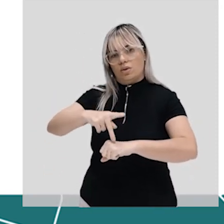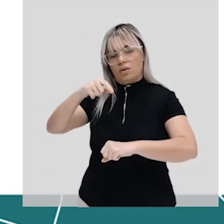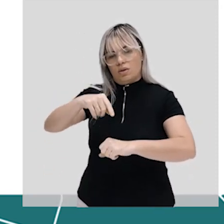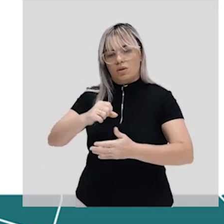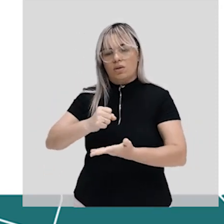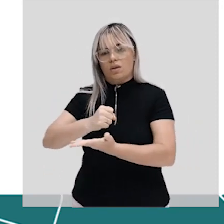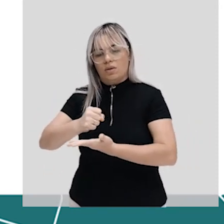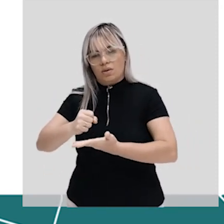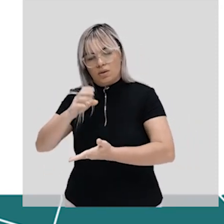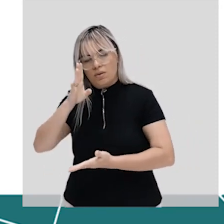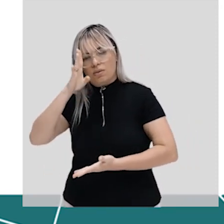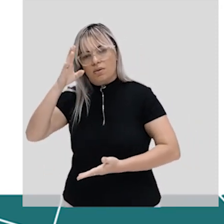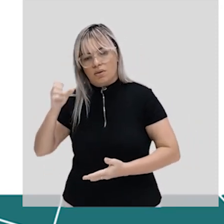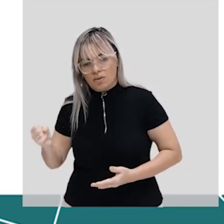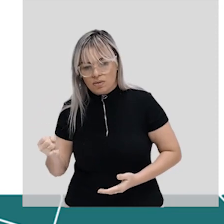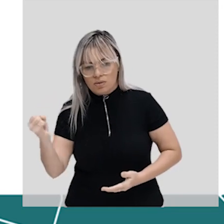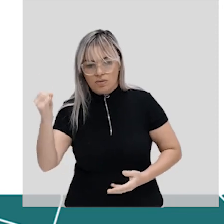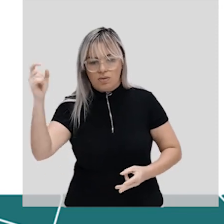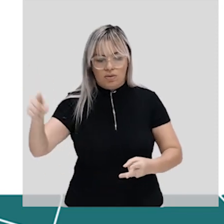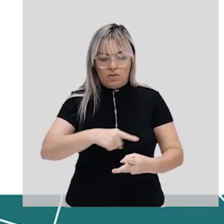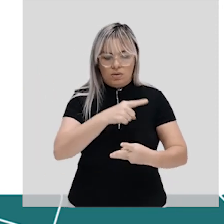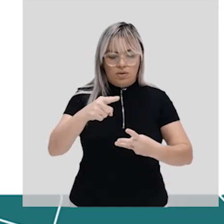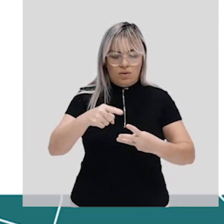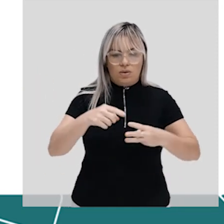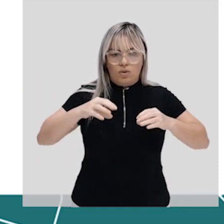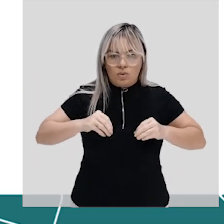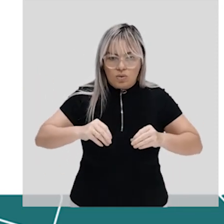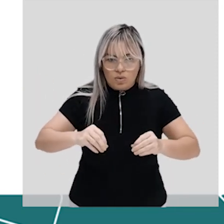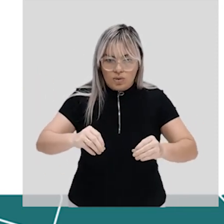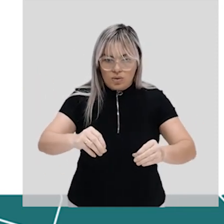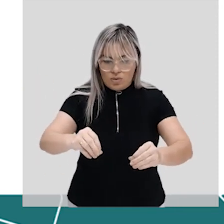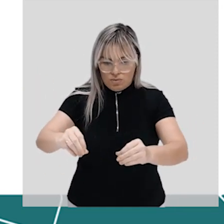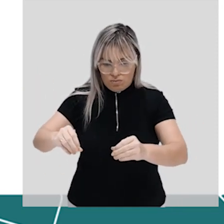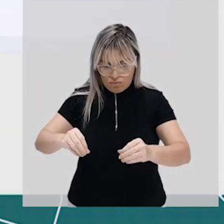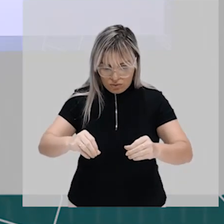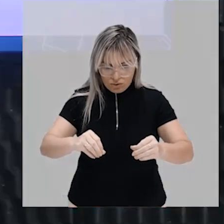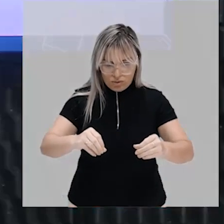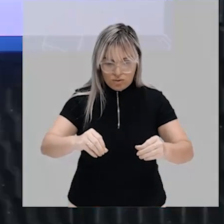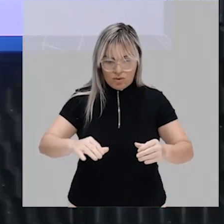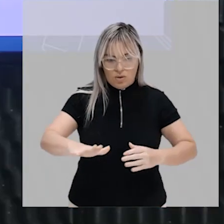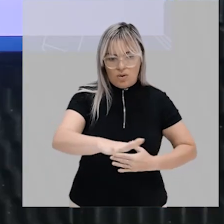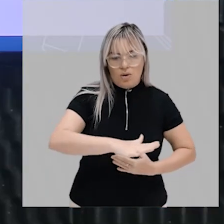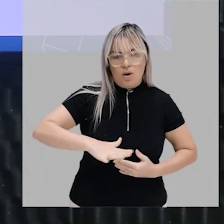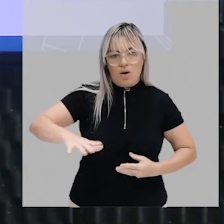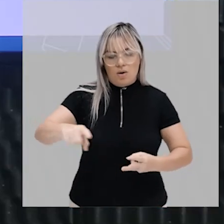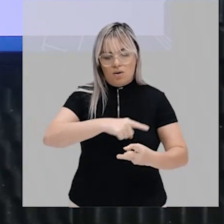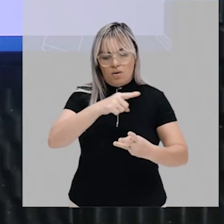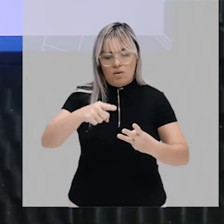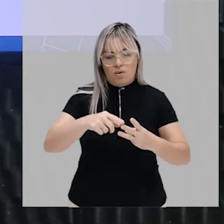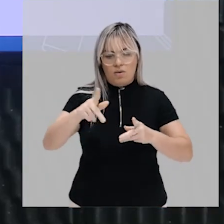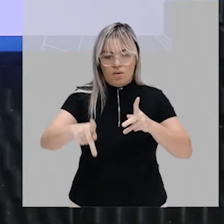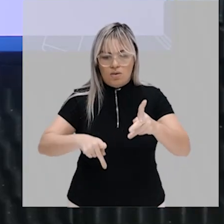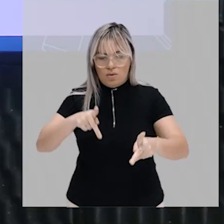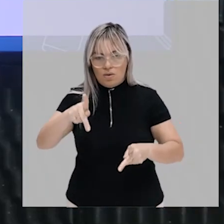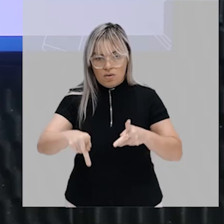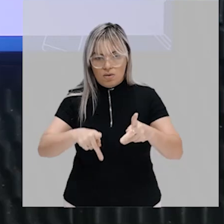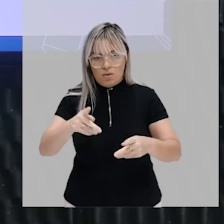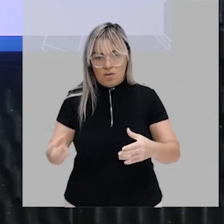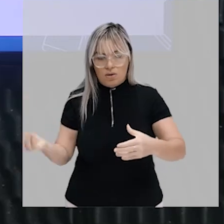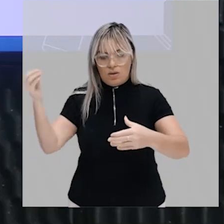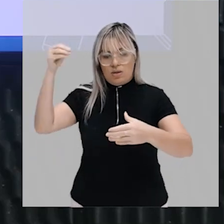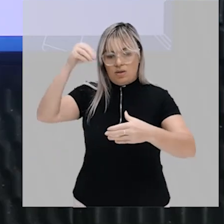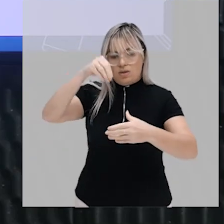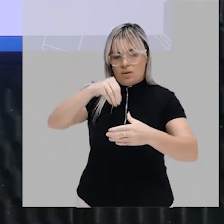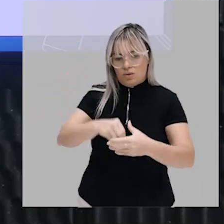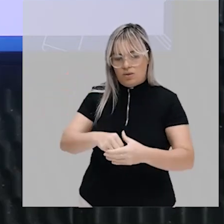é formado por isso existe um território existe uma população e dentro desse território